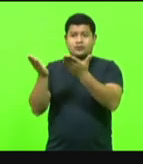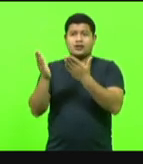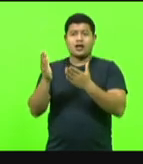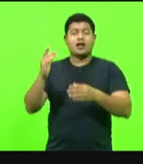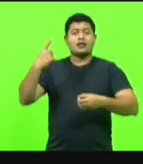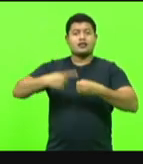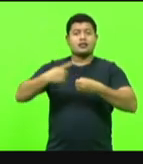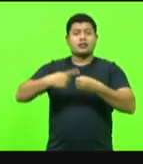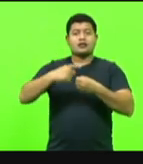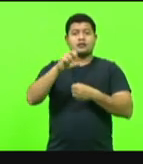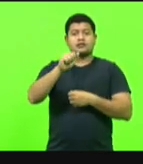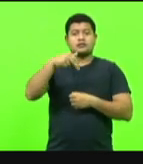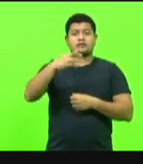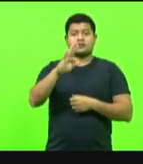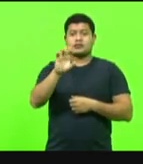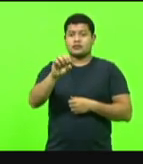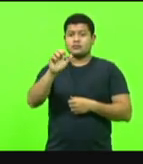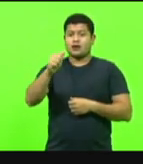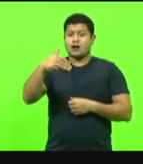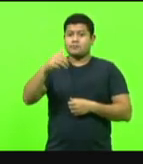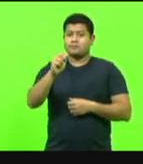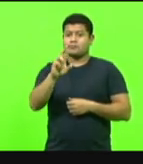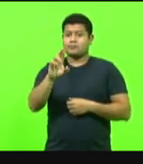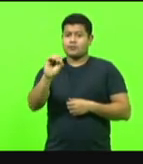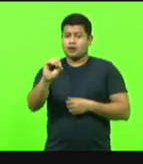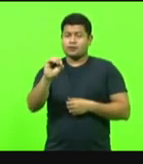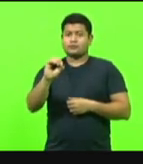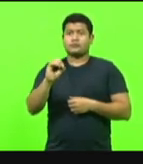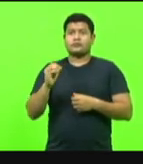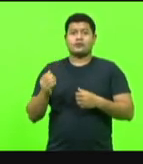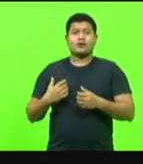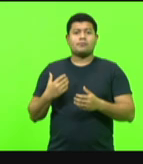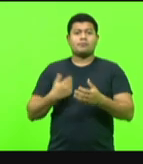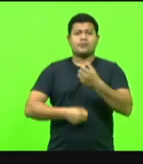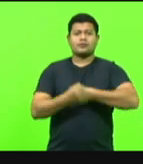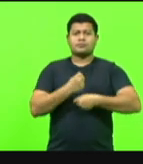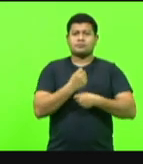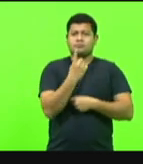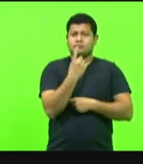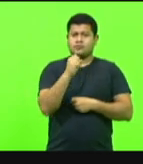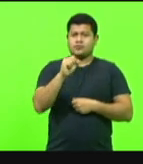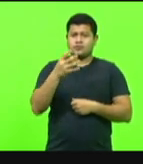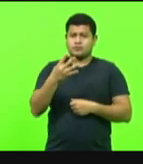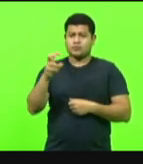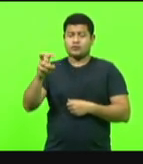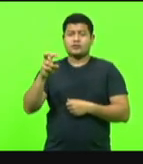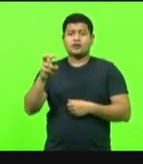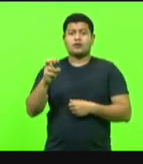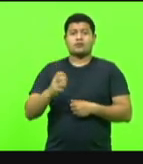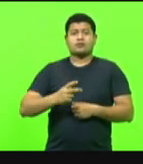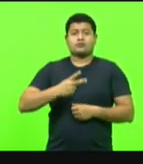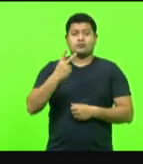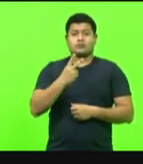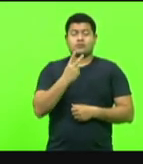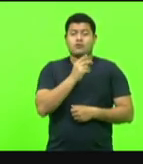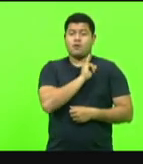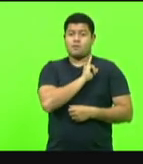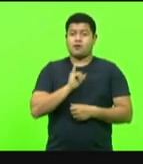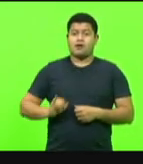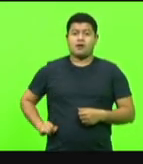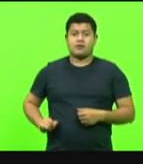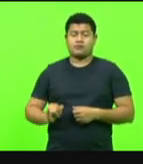Imperatriz. Em 1845, Dom Pedro II veio aqui com Tereza, a sua esposa, e ela ficou muito